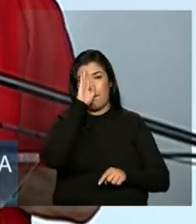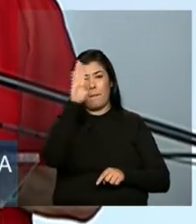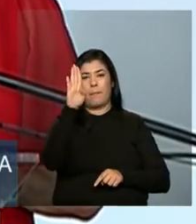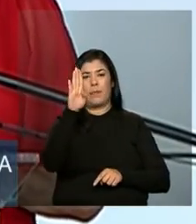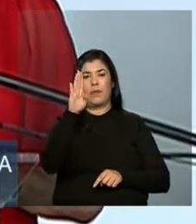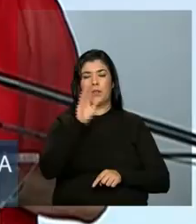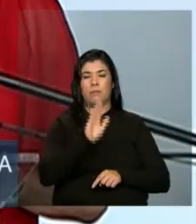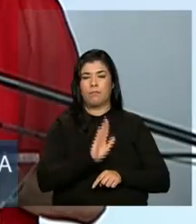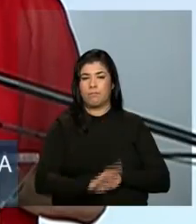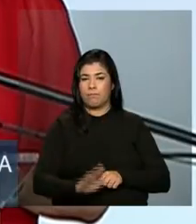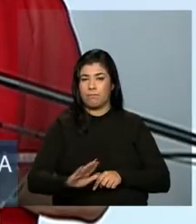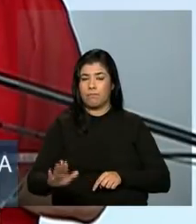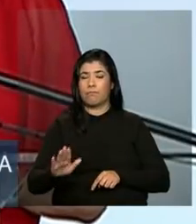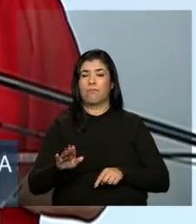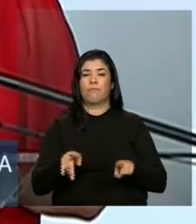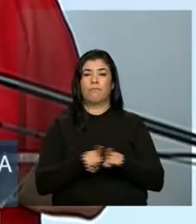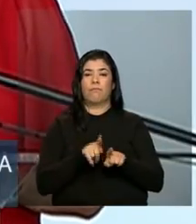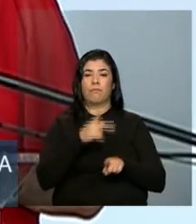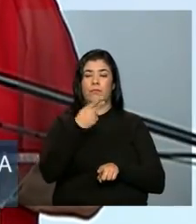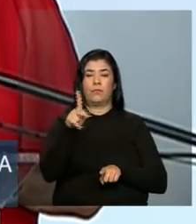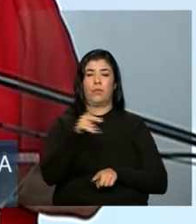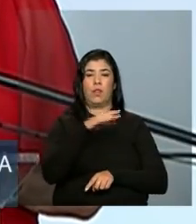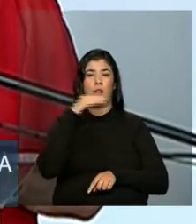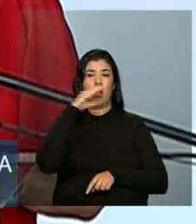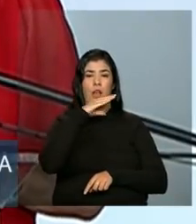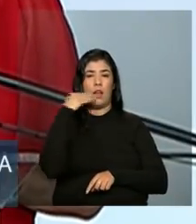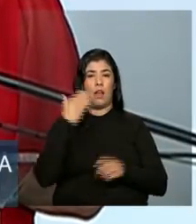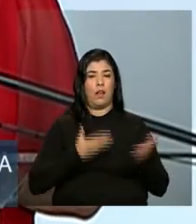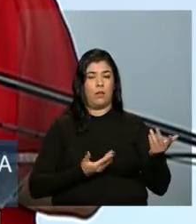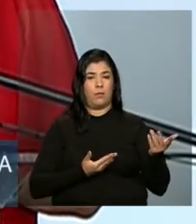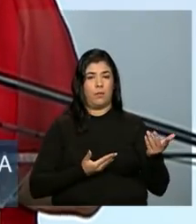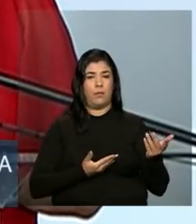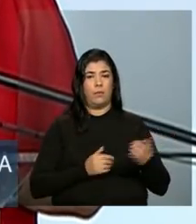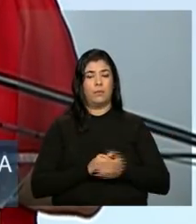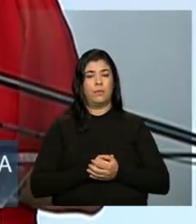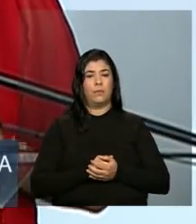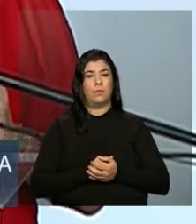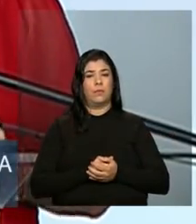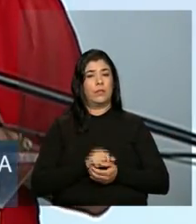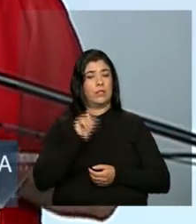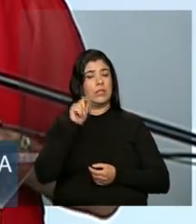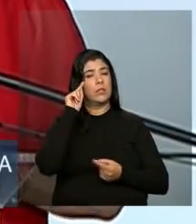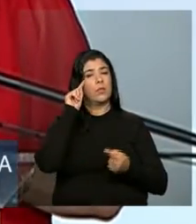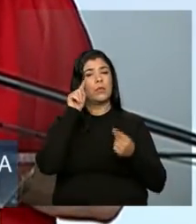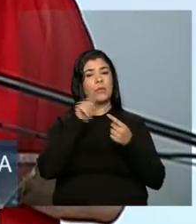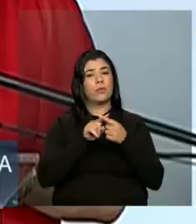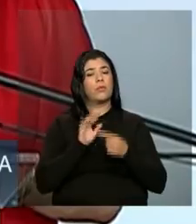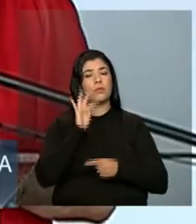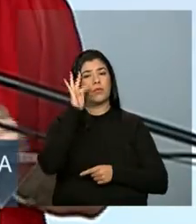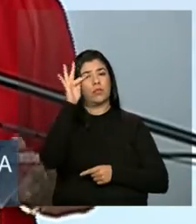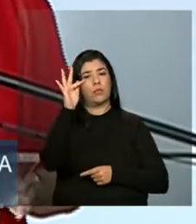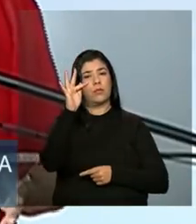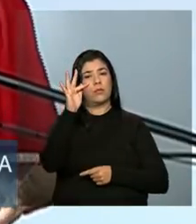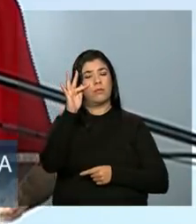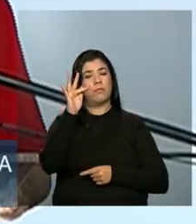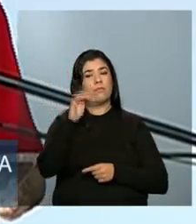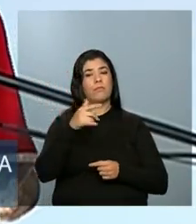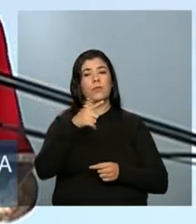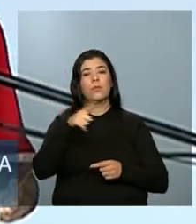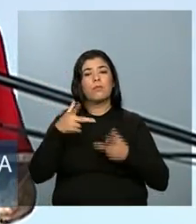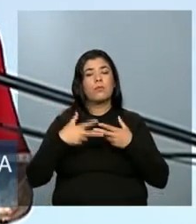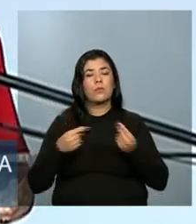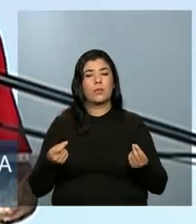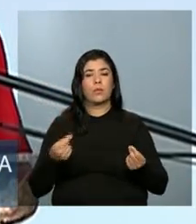para as crianças e para os adolescentes, que é isso que nós vamos ter. No mais,